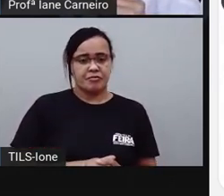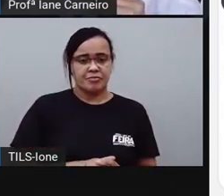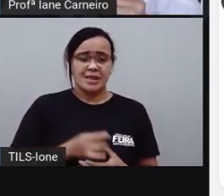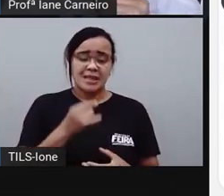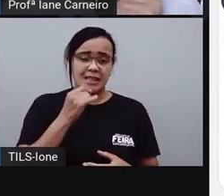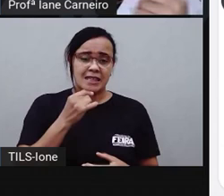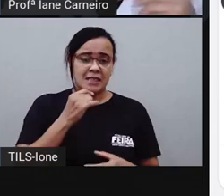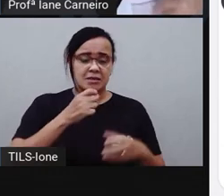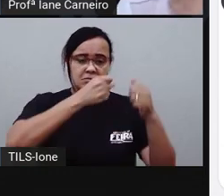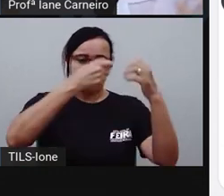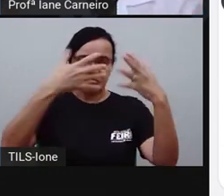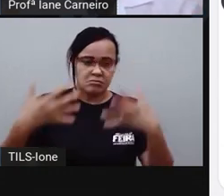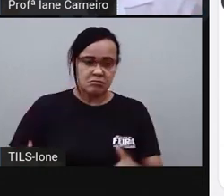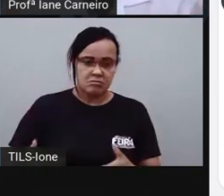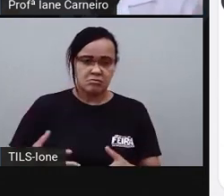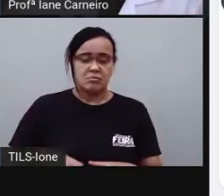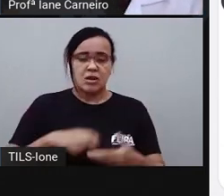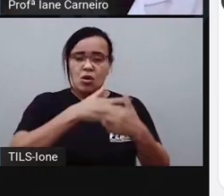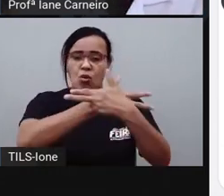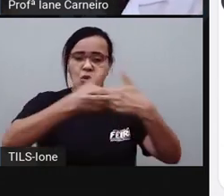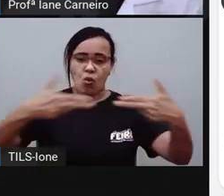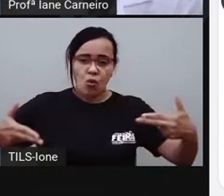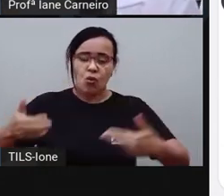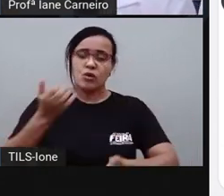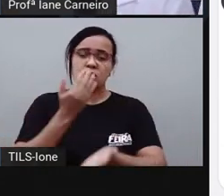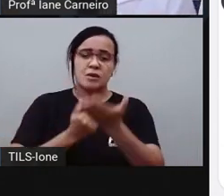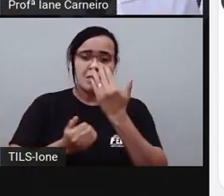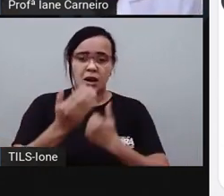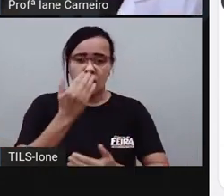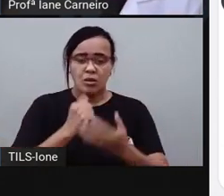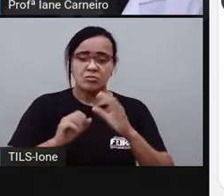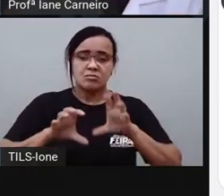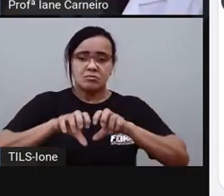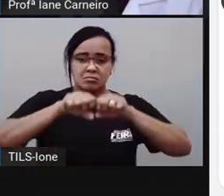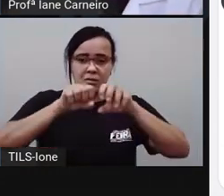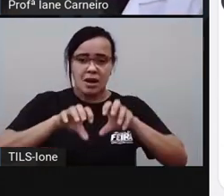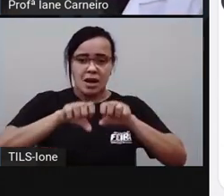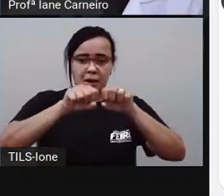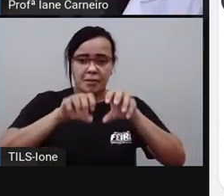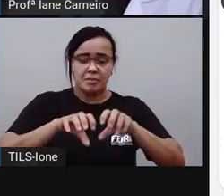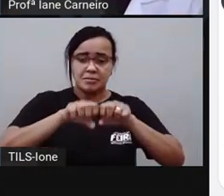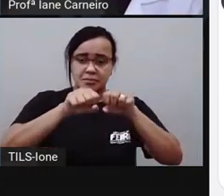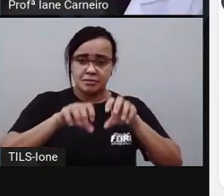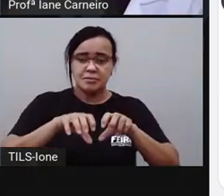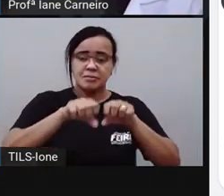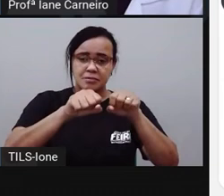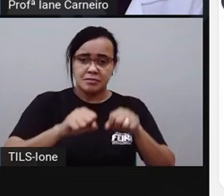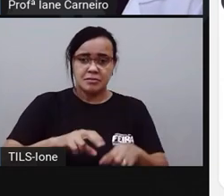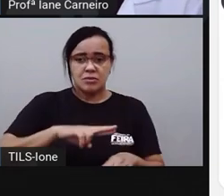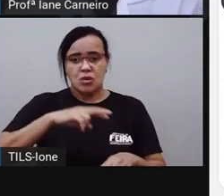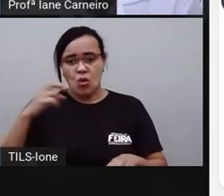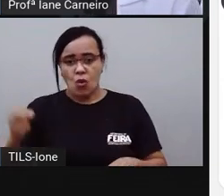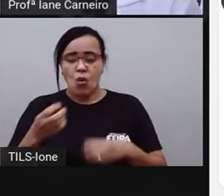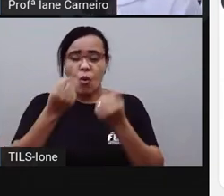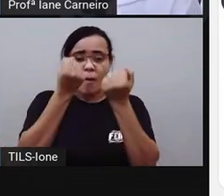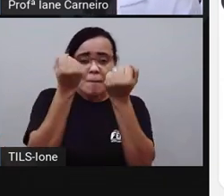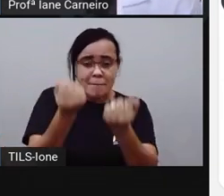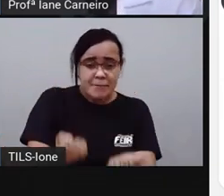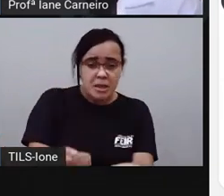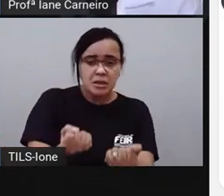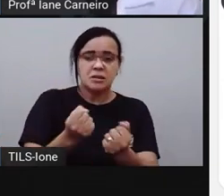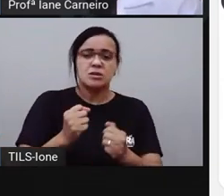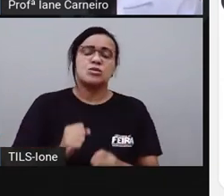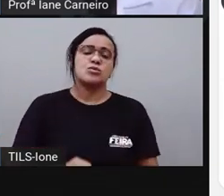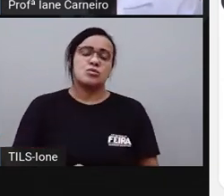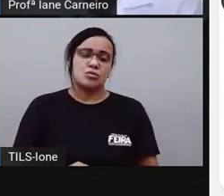alimentos, por exemplo, né, de massa, ó, massa, ou peso, né, e